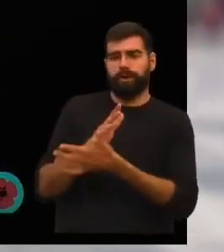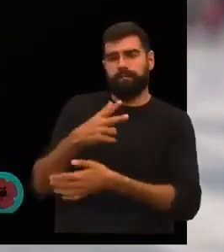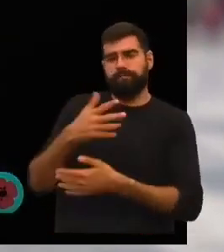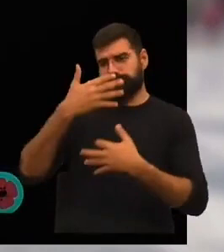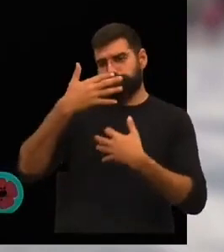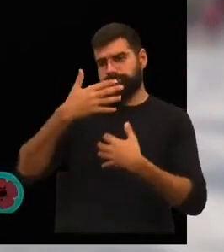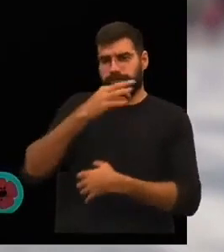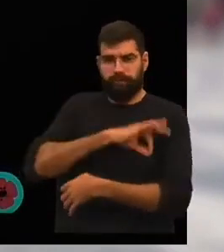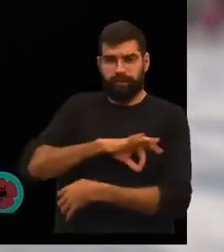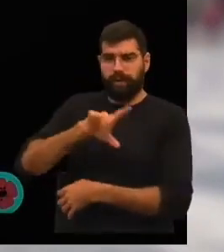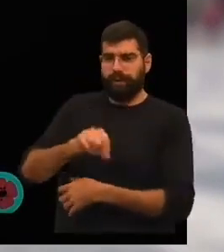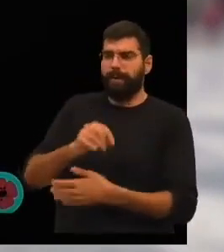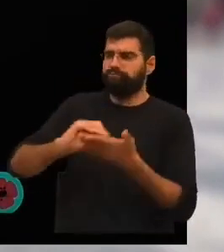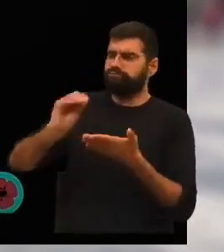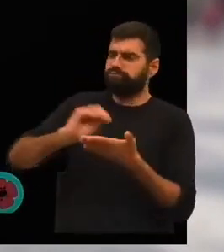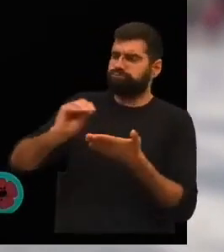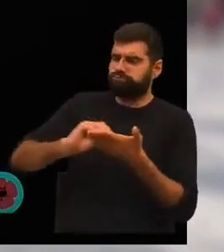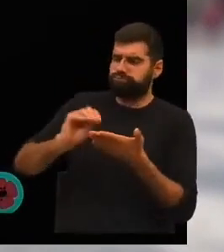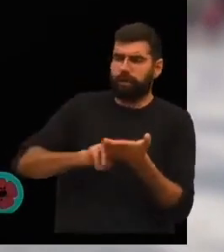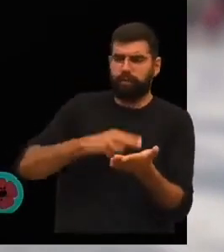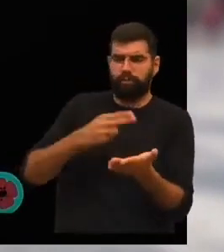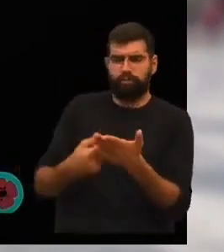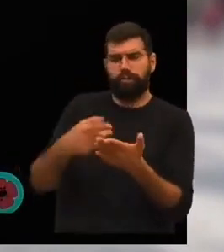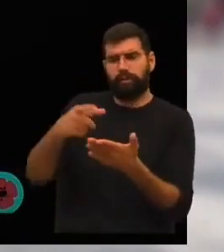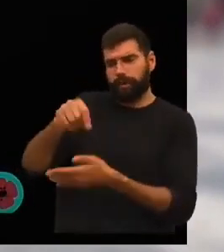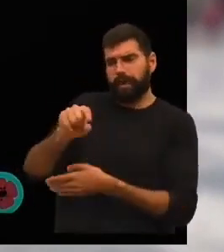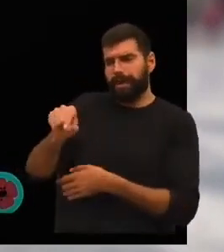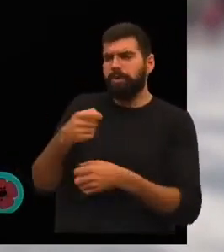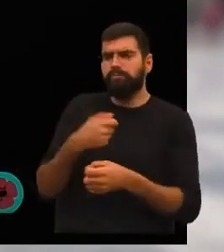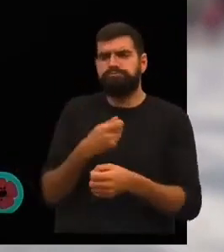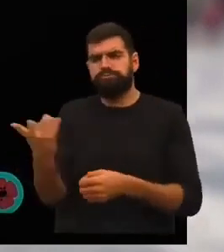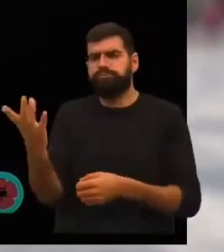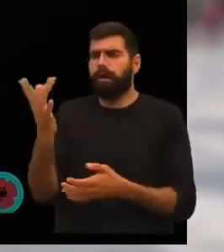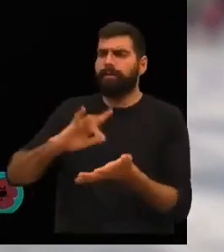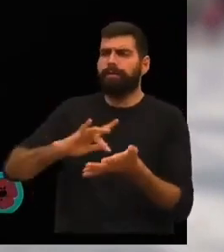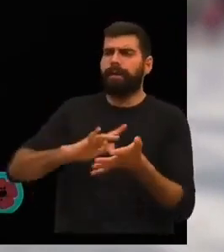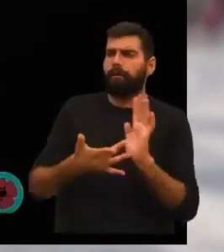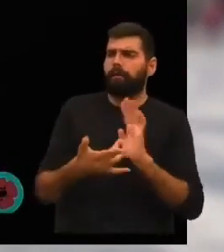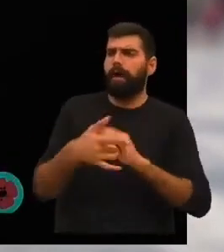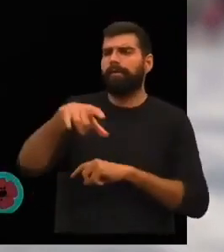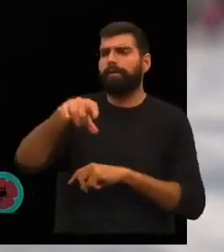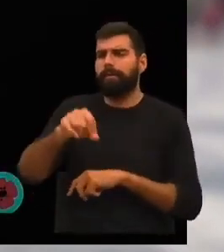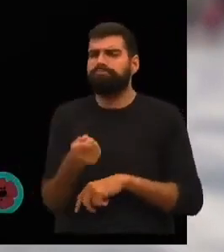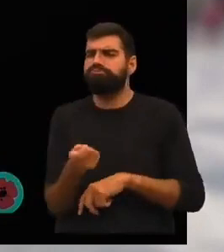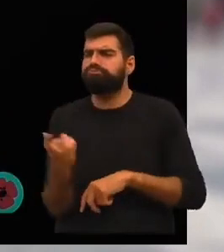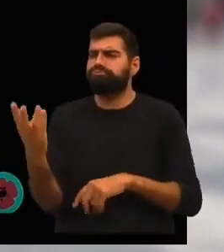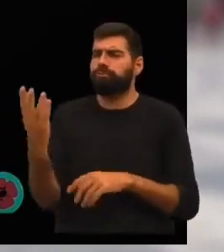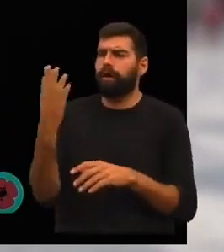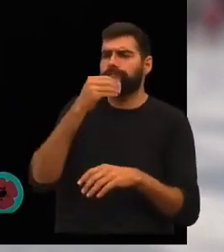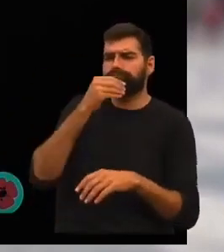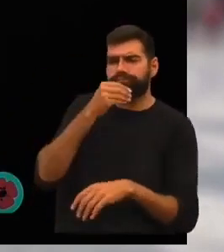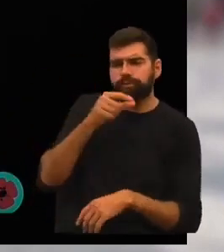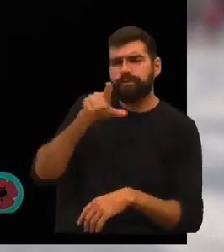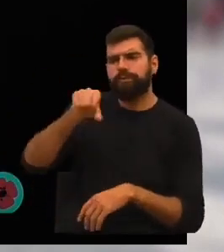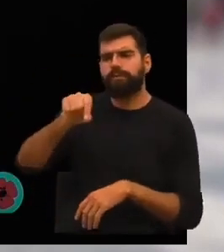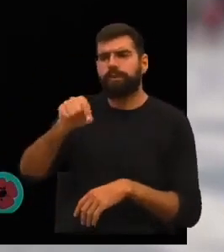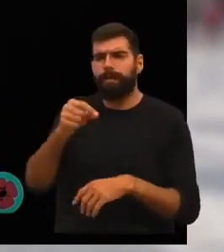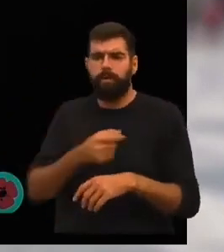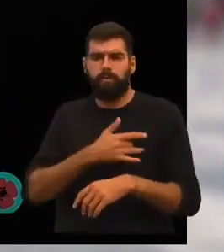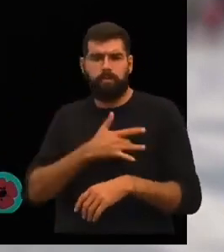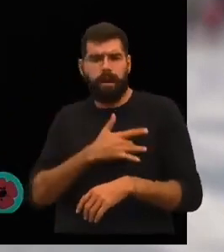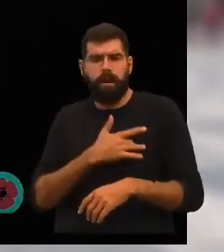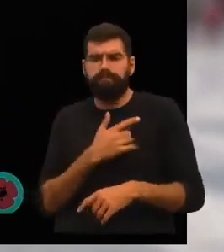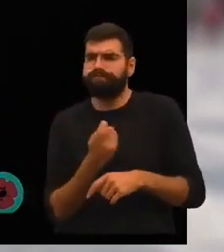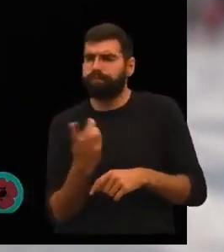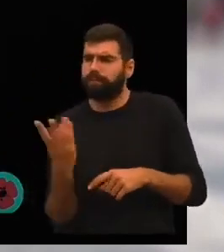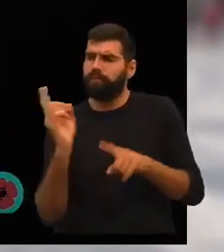cronista, tradutor e escritor, autor de uma multitude de novelas, romances, policiais, peças de teatro e evocações históricas, entre outros